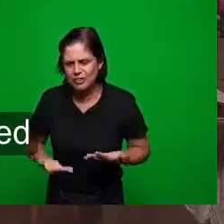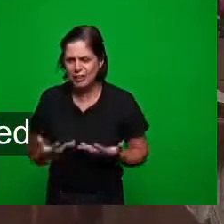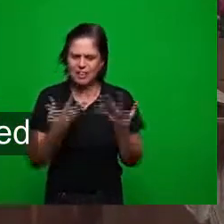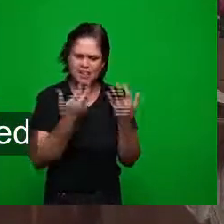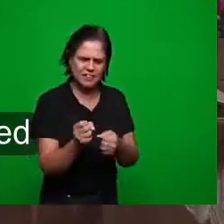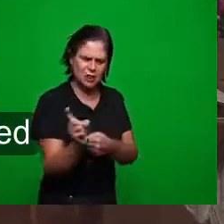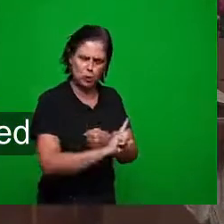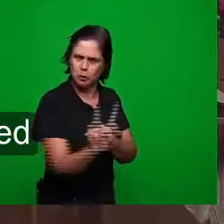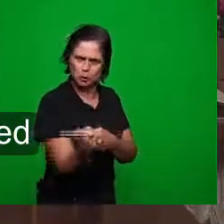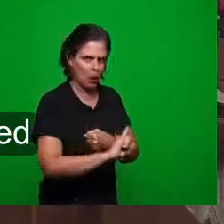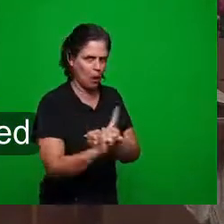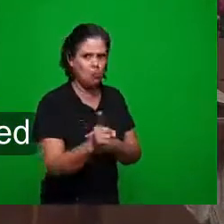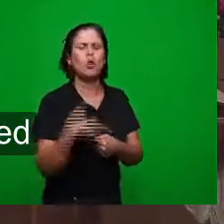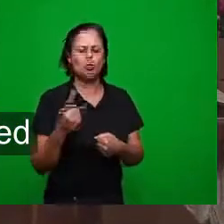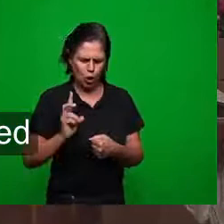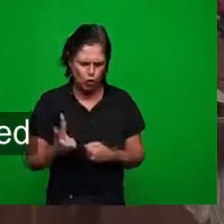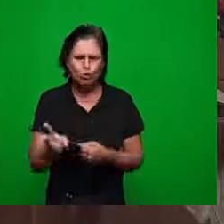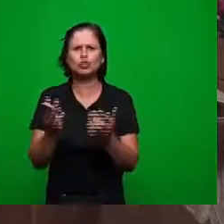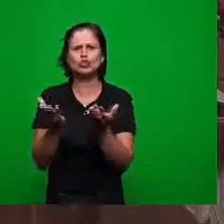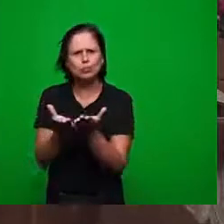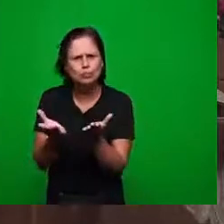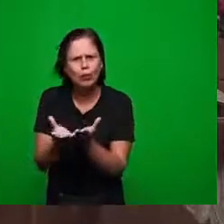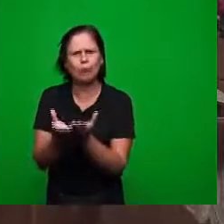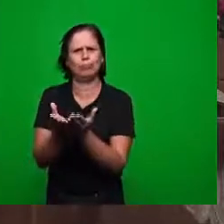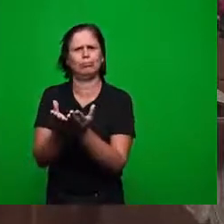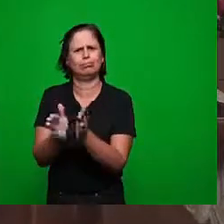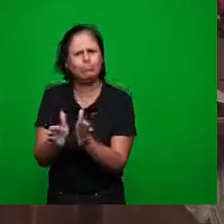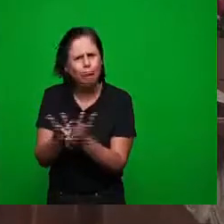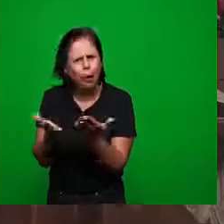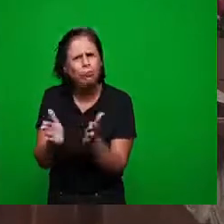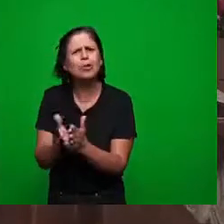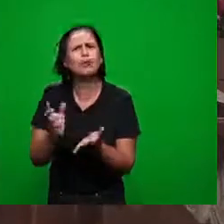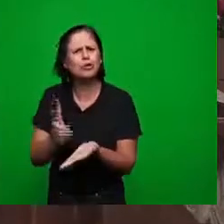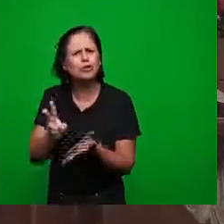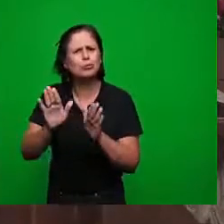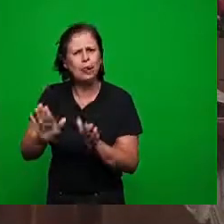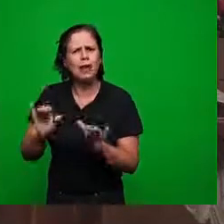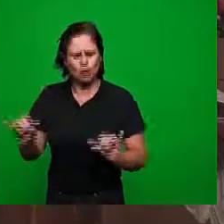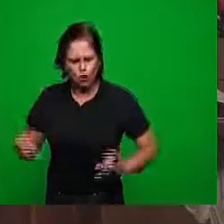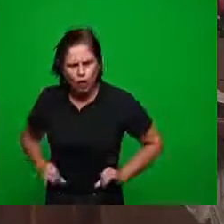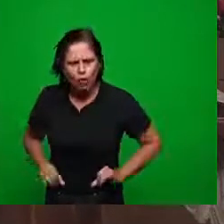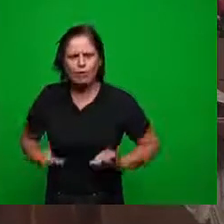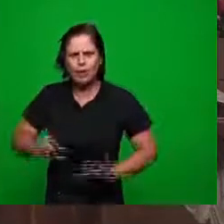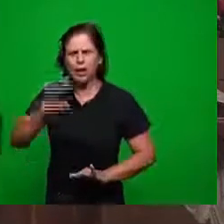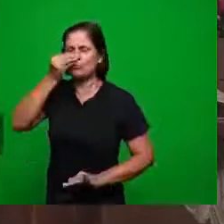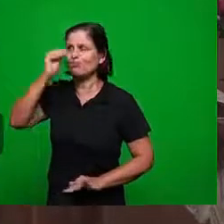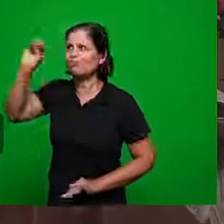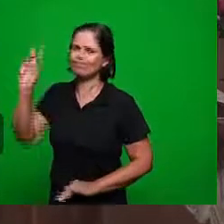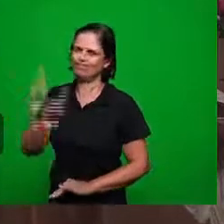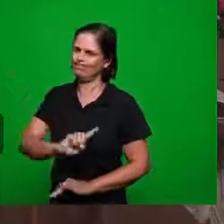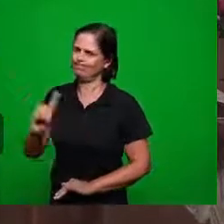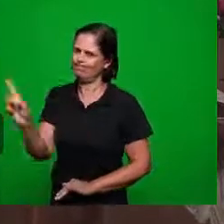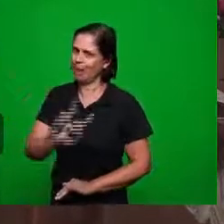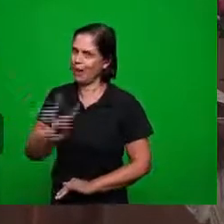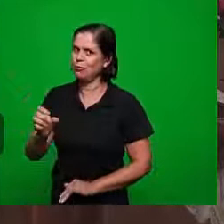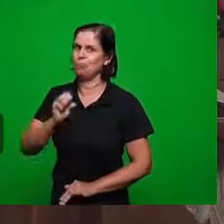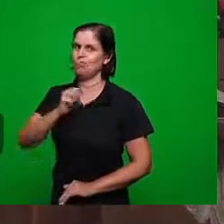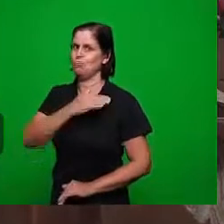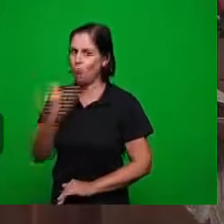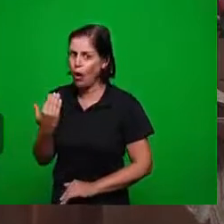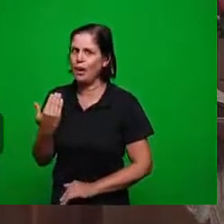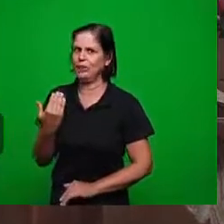se associaram então esses sofreram eles não negaram a fé pode passar diante da morte não é?